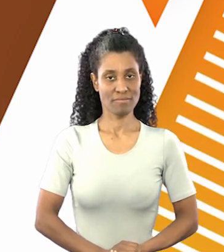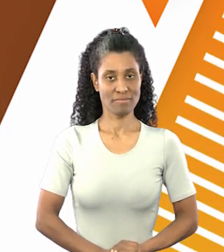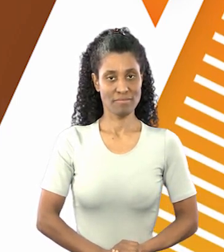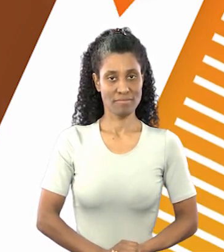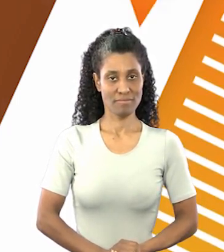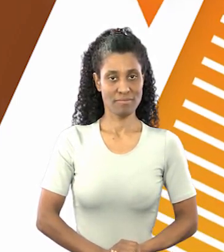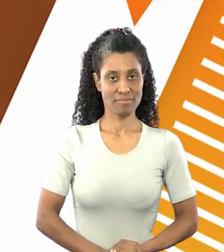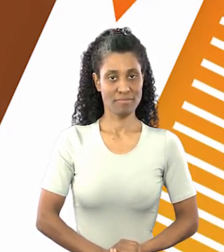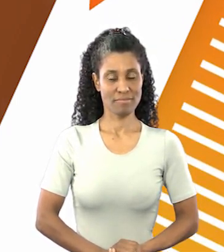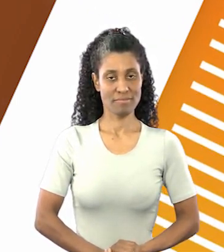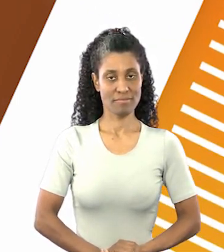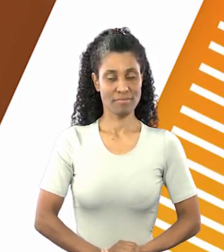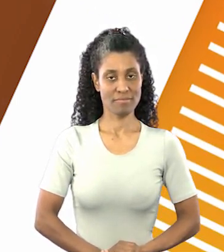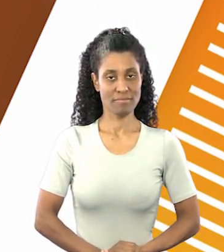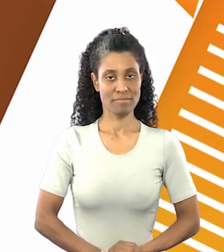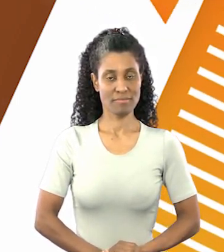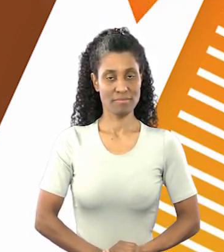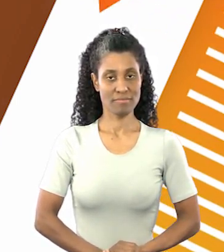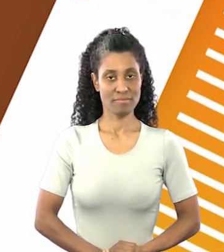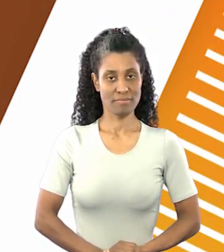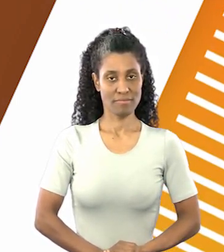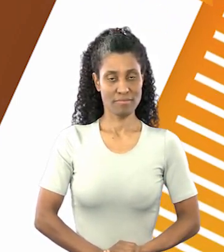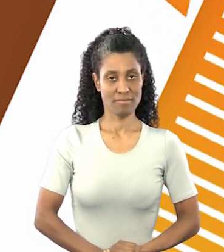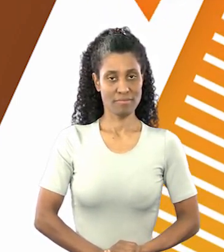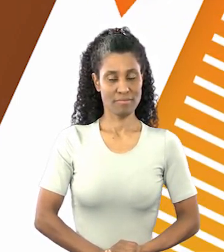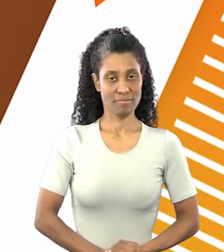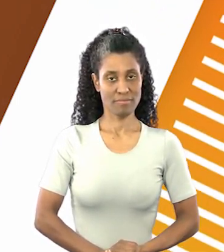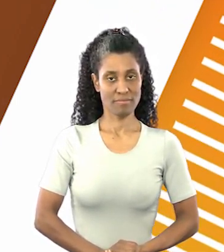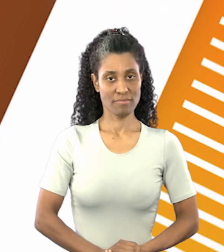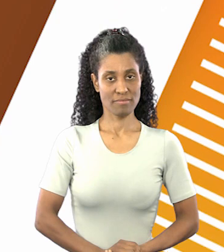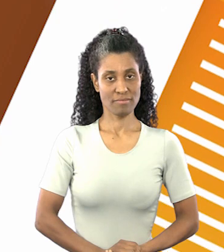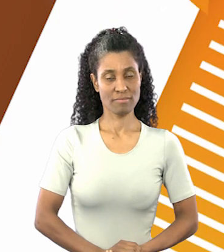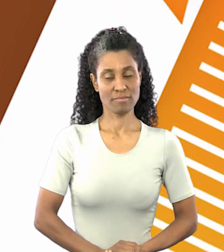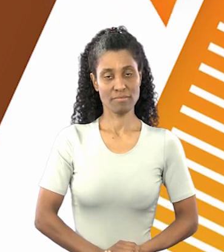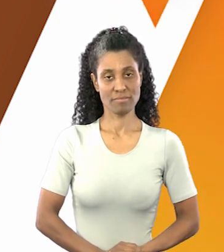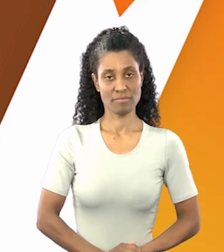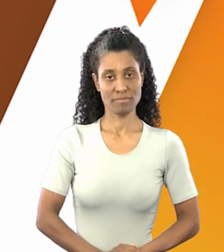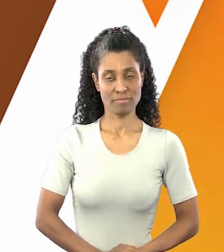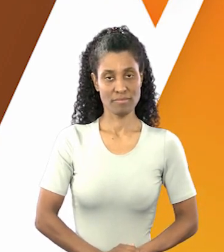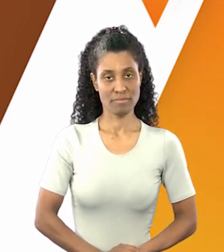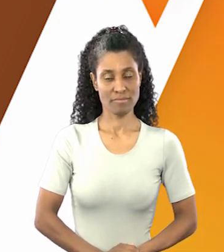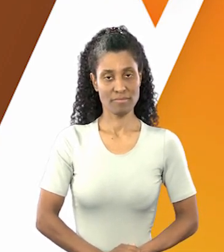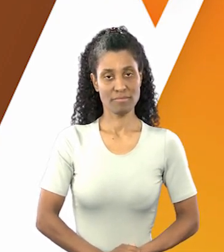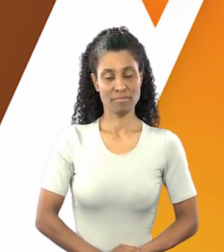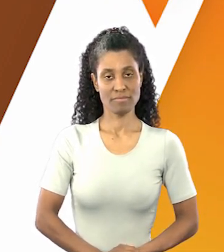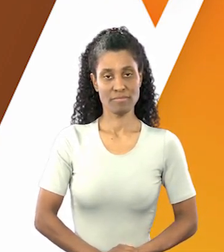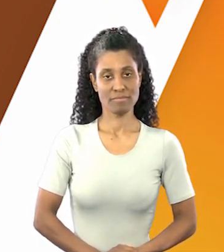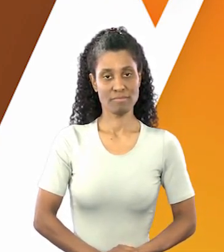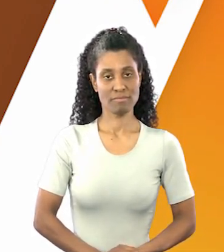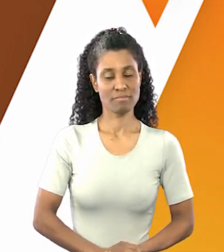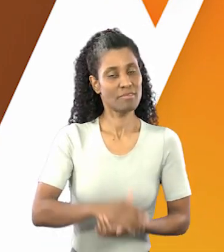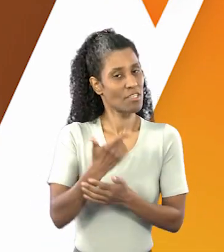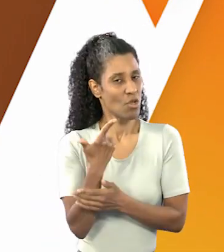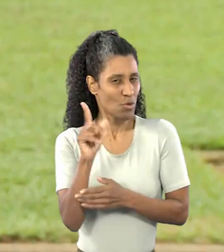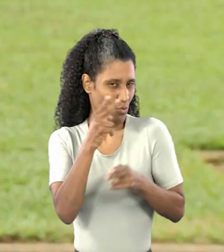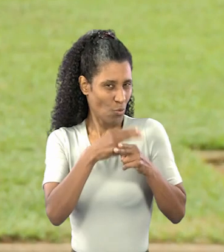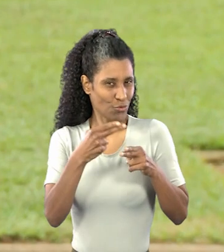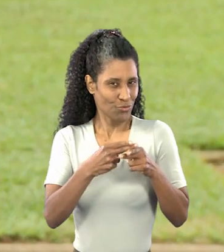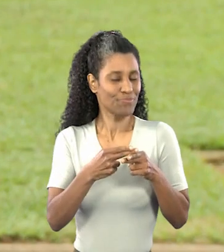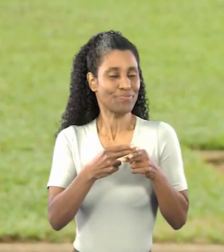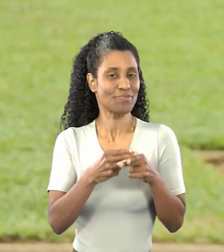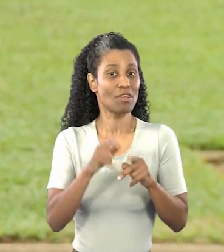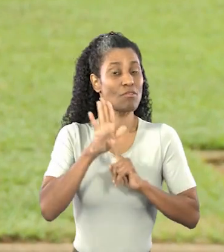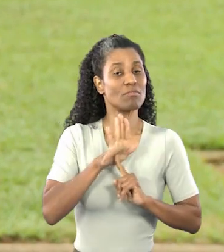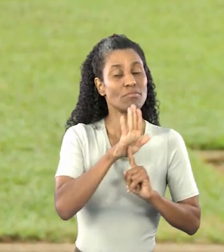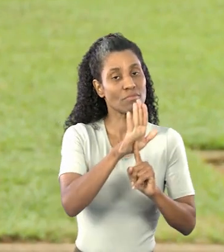.mp.br barra atendimento, barra denúncia, barra pessoa, traço física. No